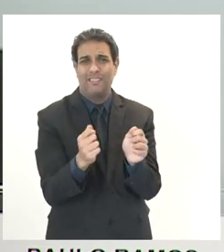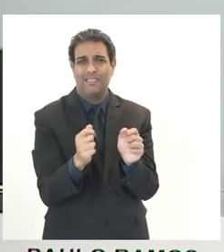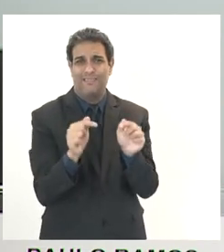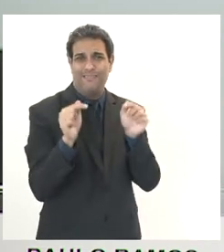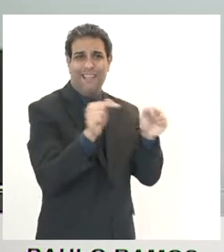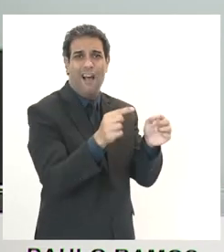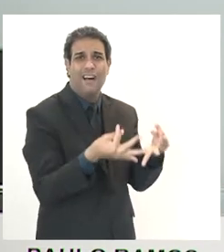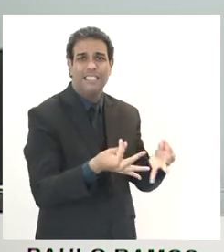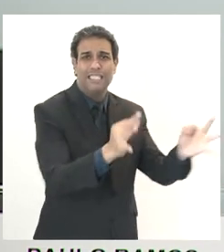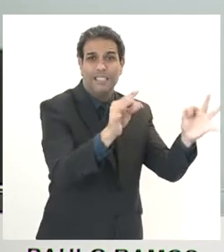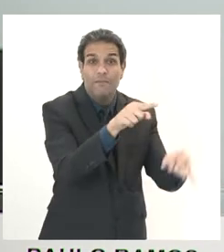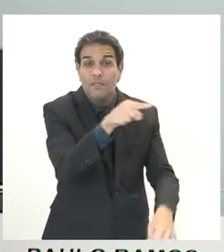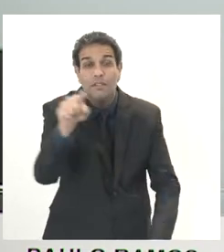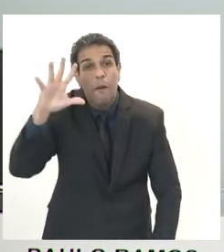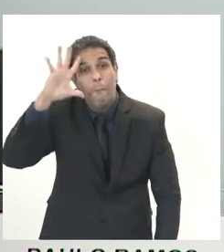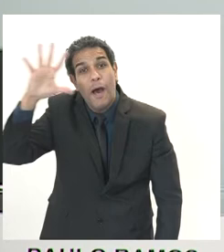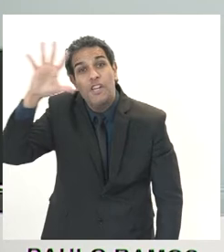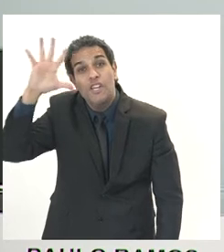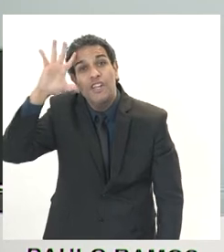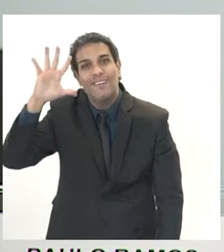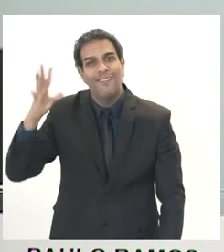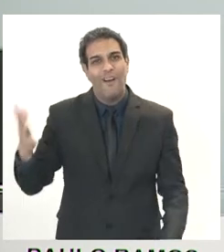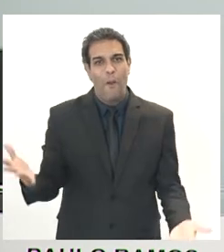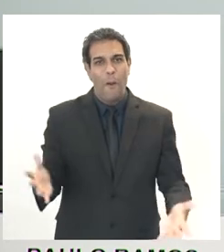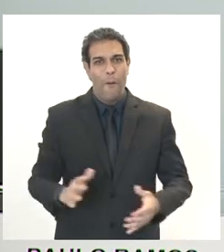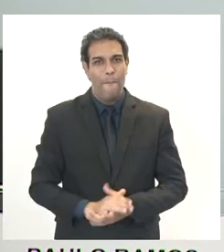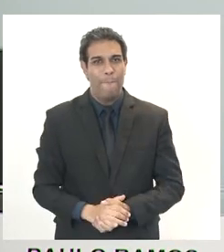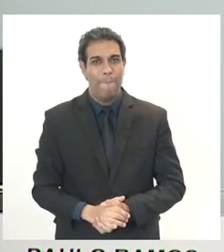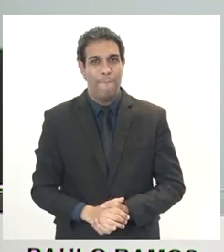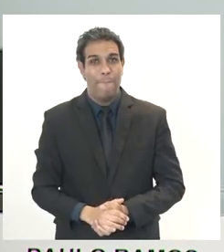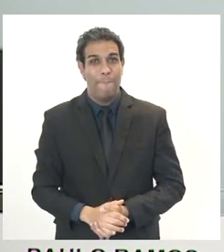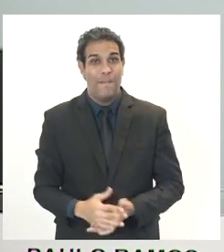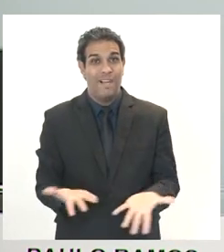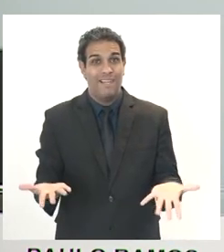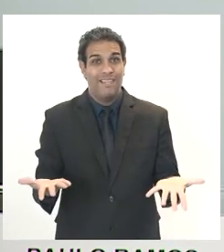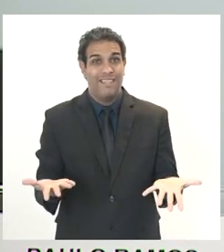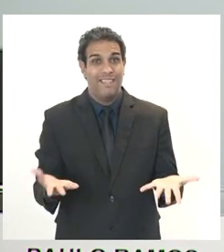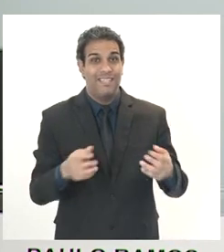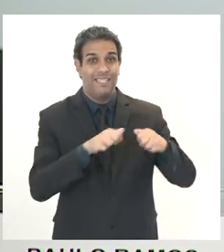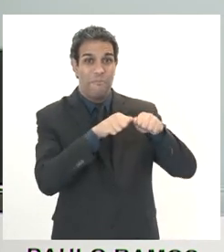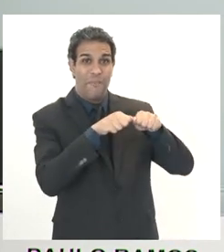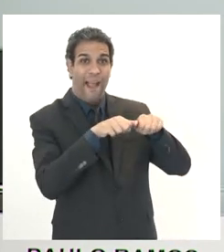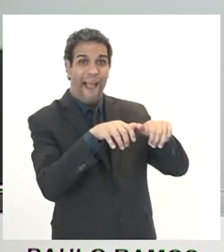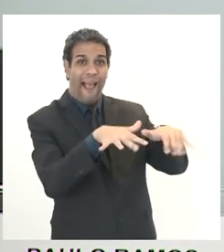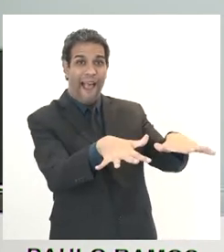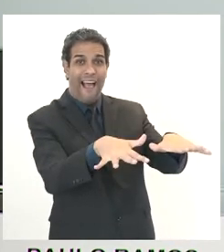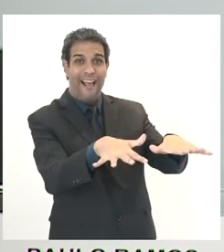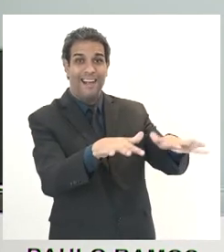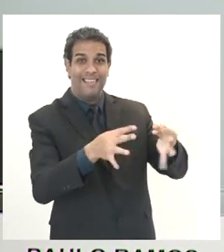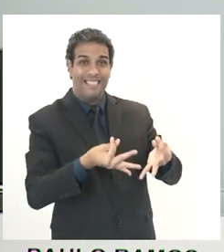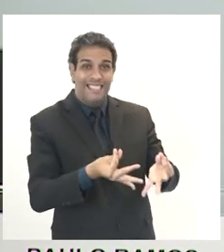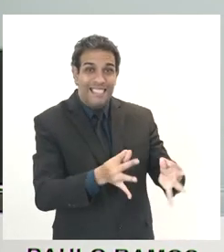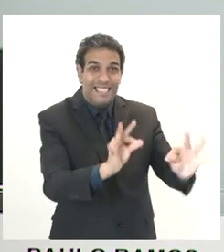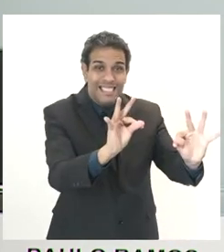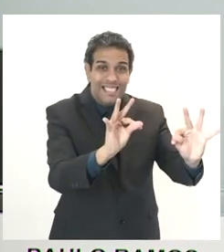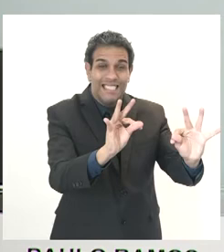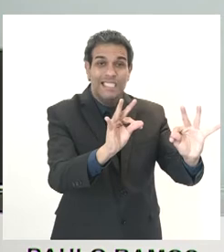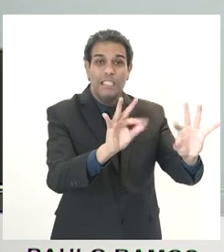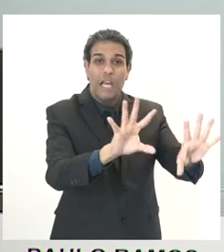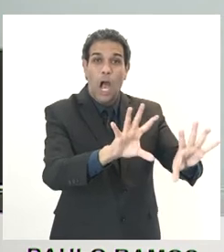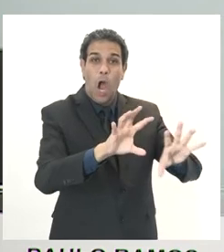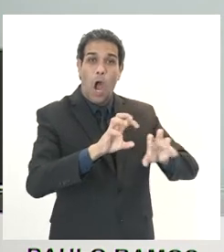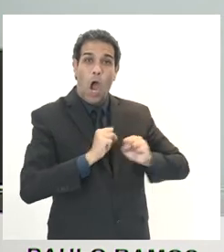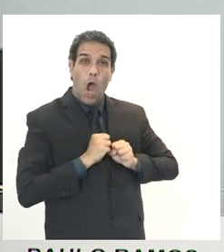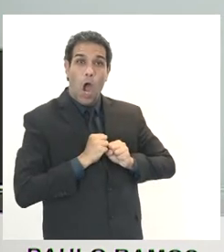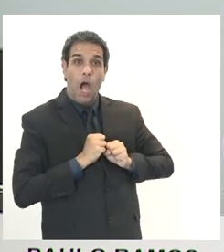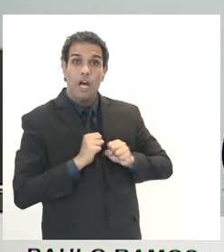Mas imaginar que a inseminação artificial também está possibilitando